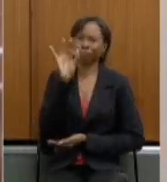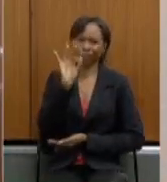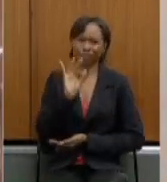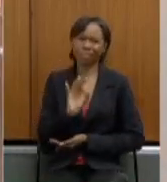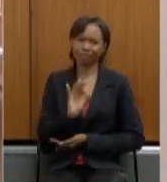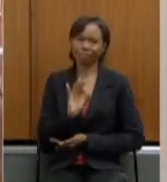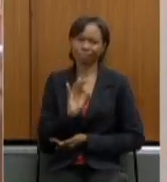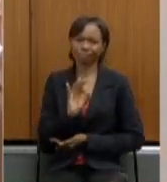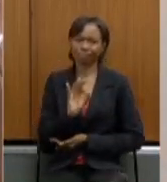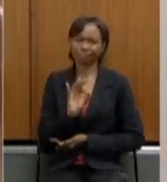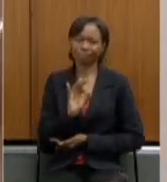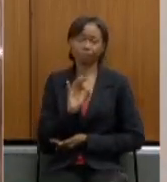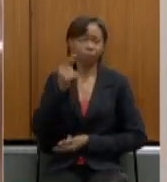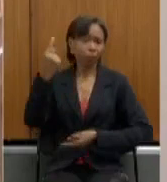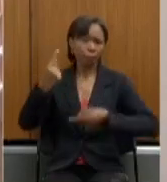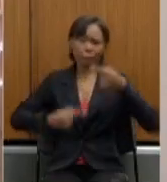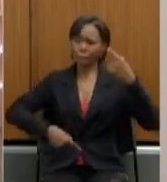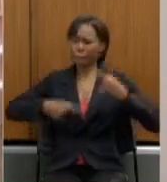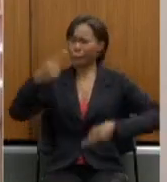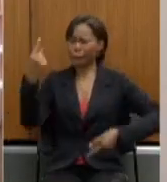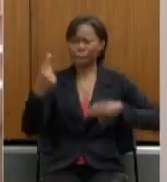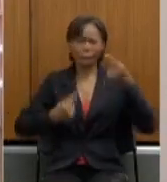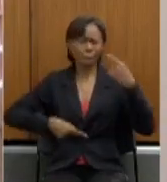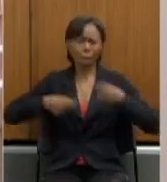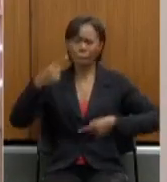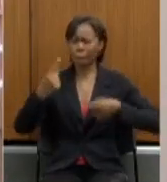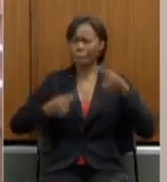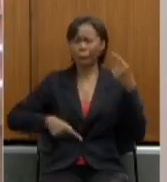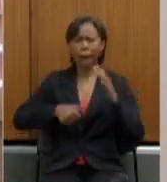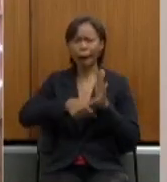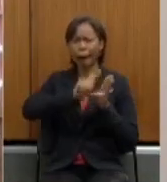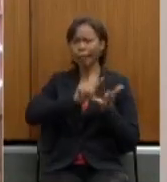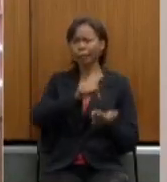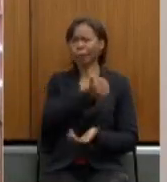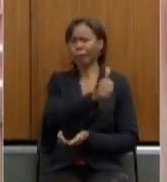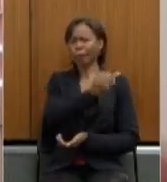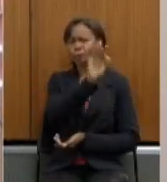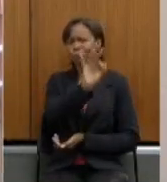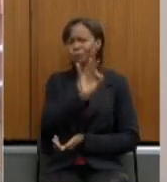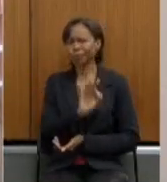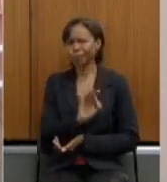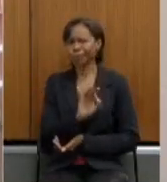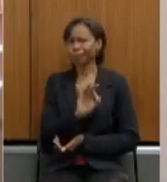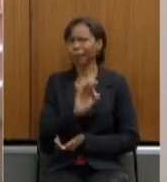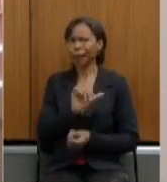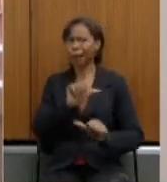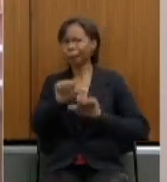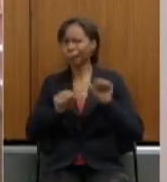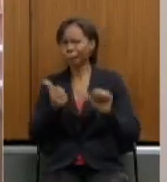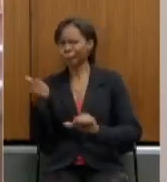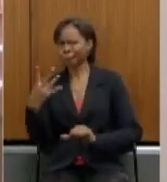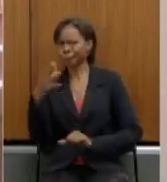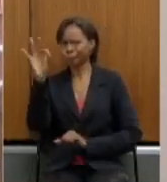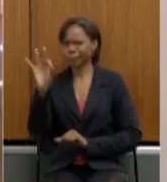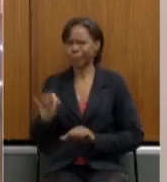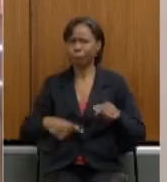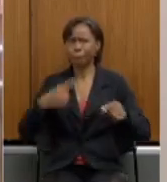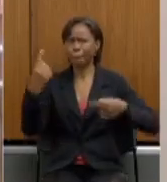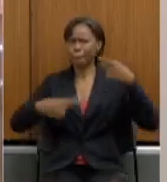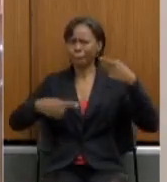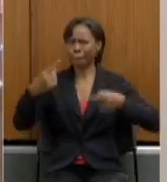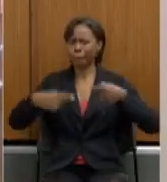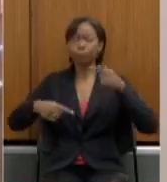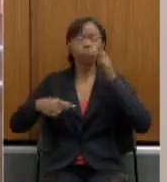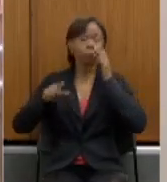debate intenso a alíquota era de 11% já foi um debate intenso em novembro como muito bem